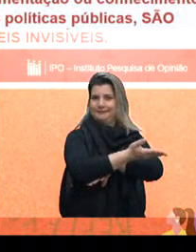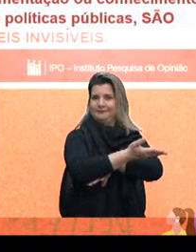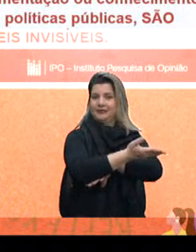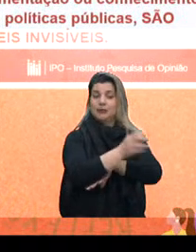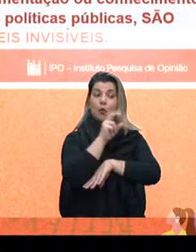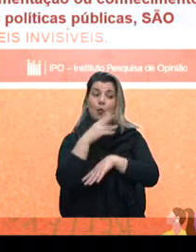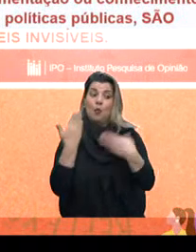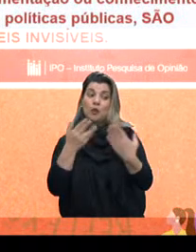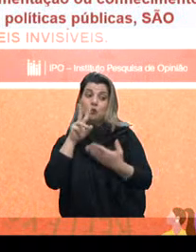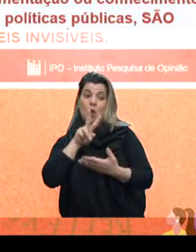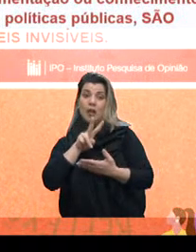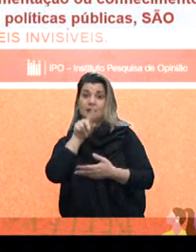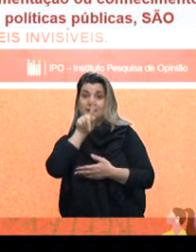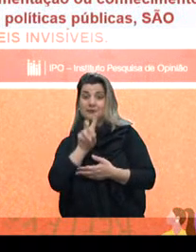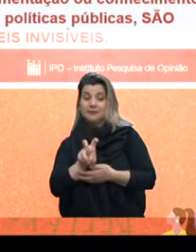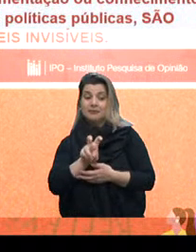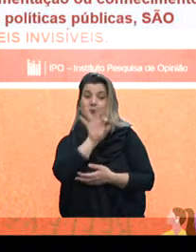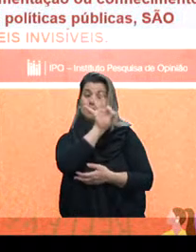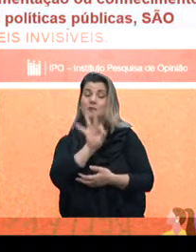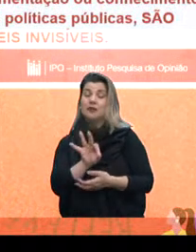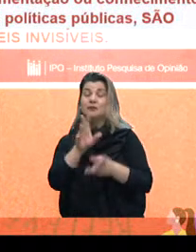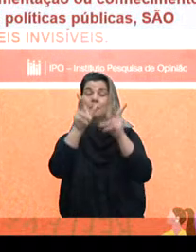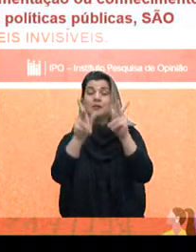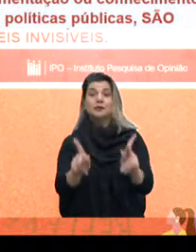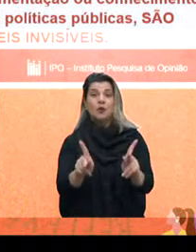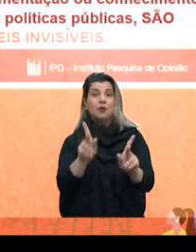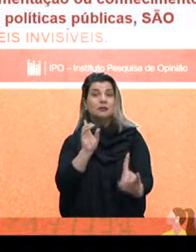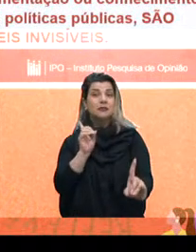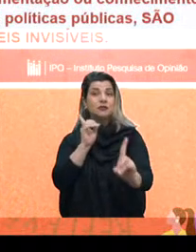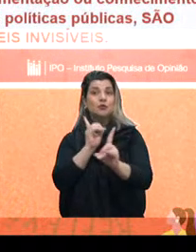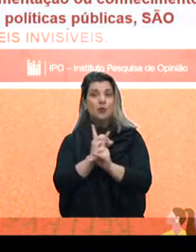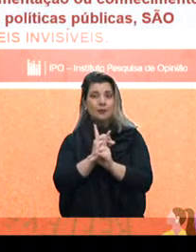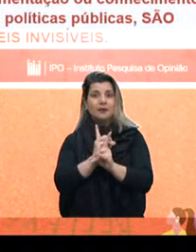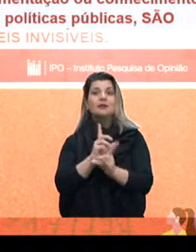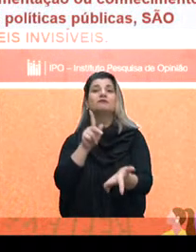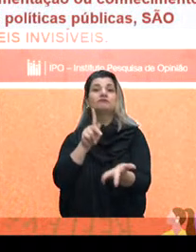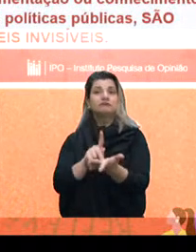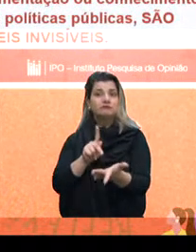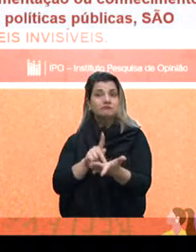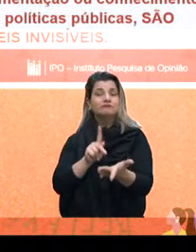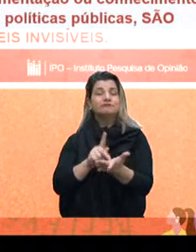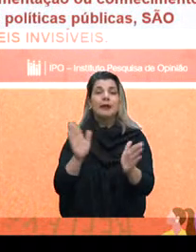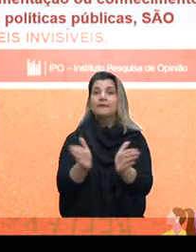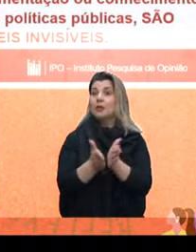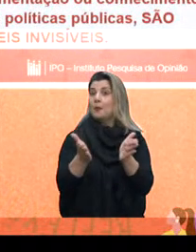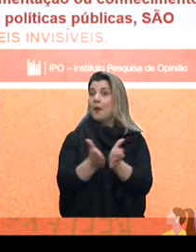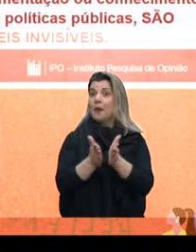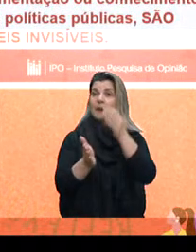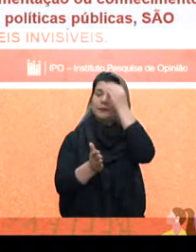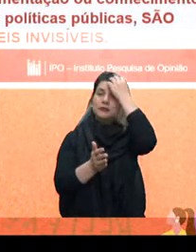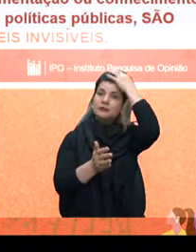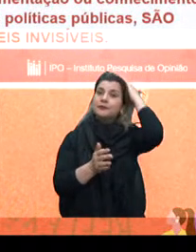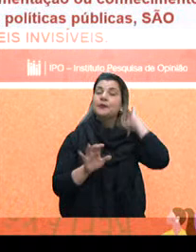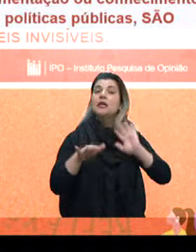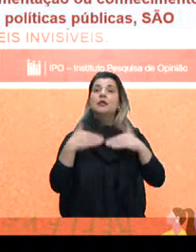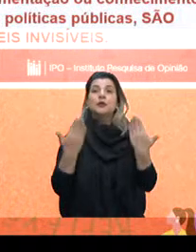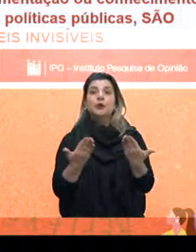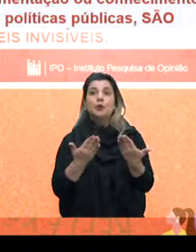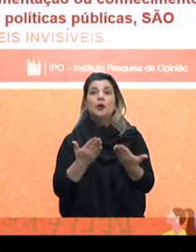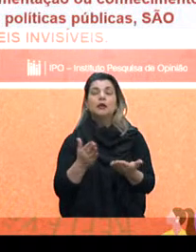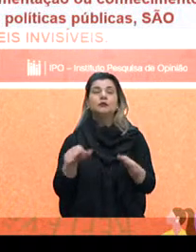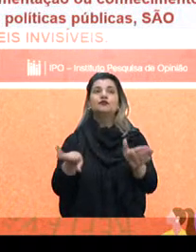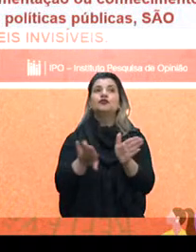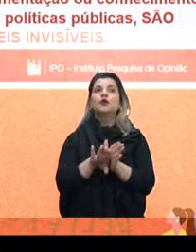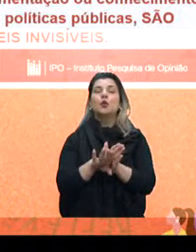15%, são pessoas que descobriram que realmente ficaram vulneráveis quando chegou a segunda onda, entre